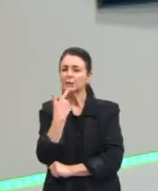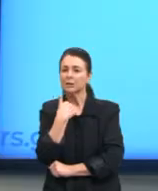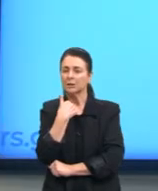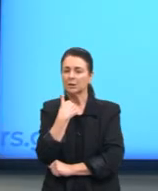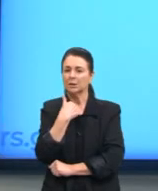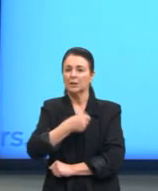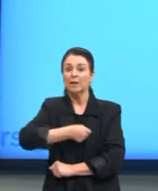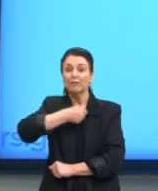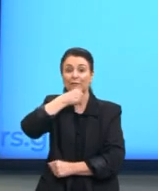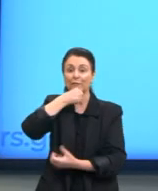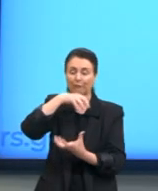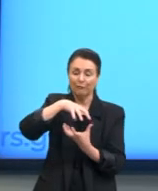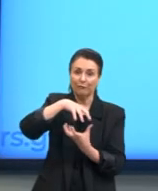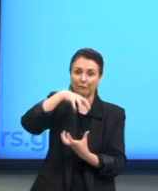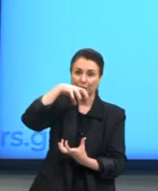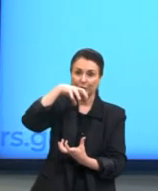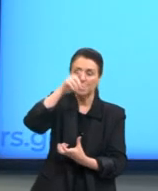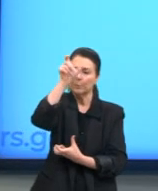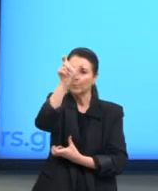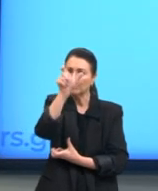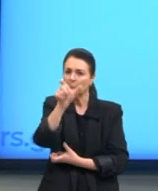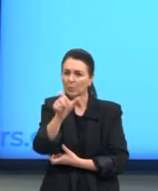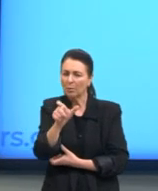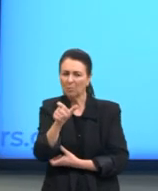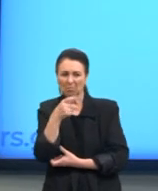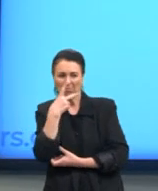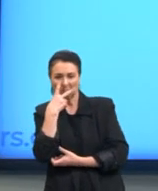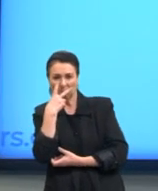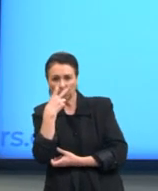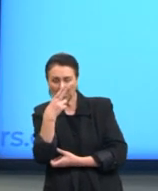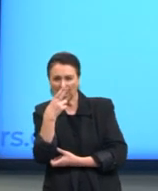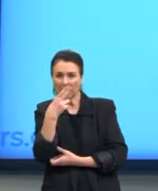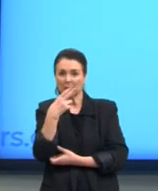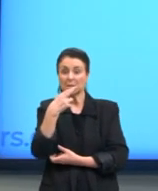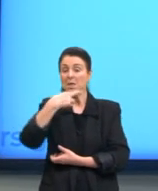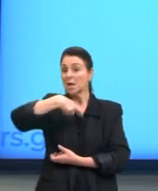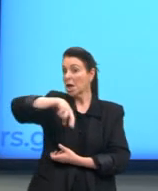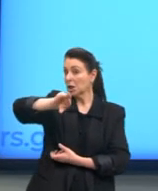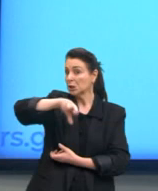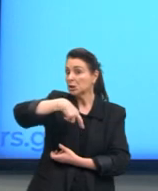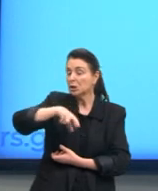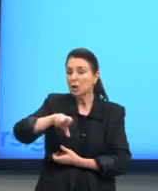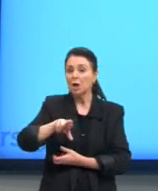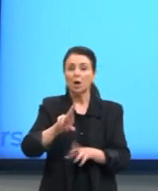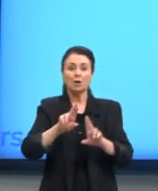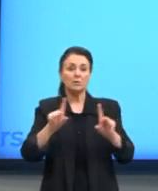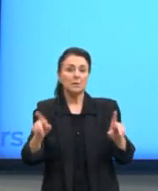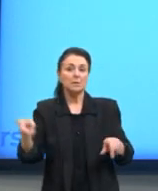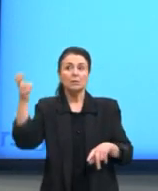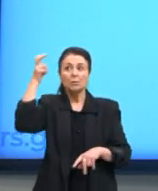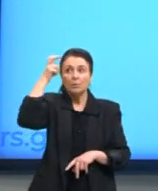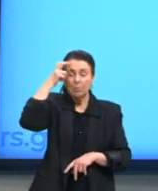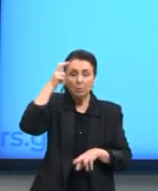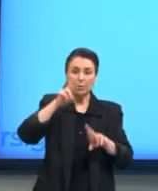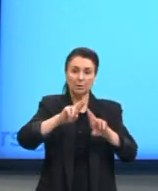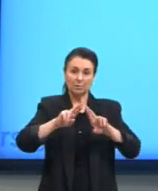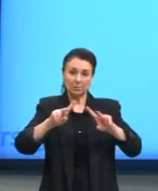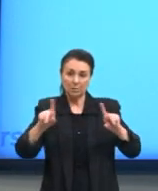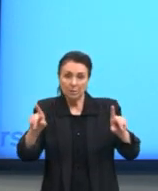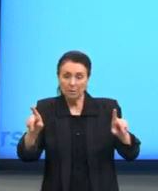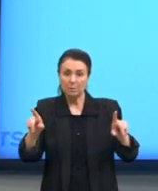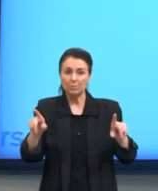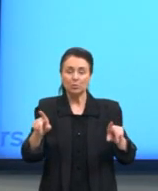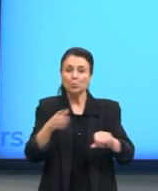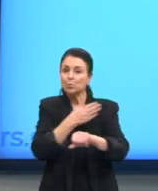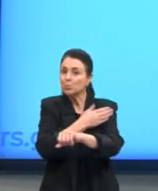idosos, a gente tem pessoas que parecem ser de religiões diferentes, de culturas diferentes, de